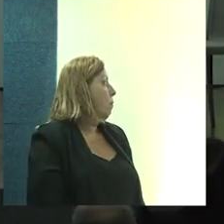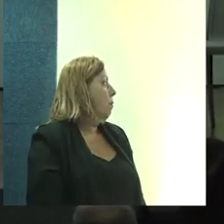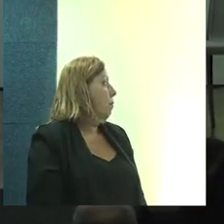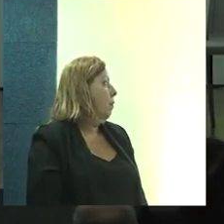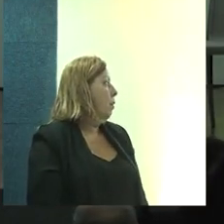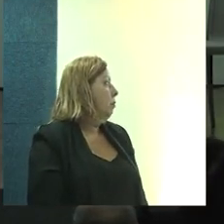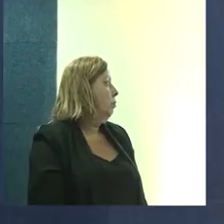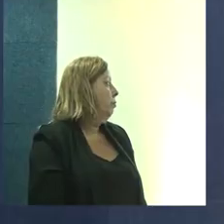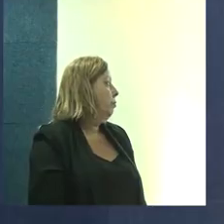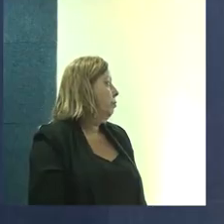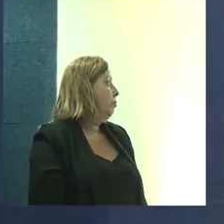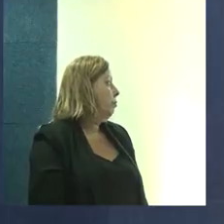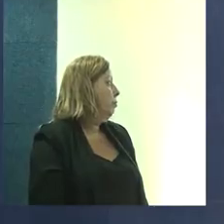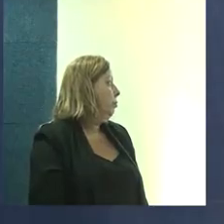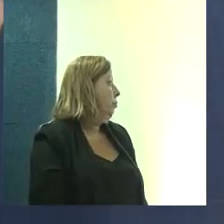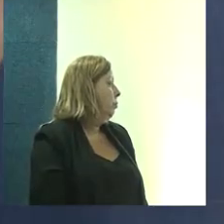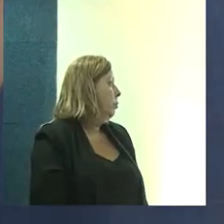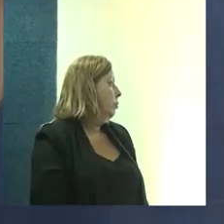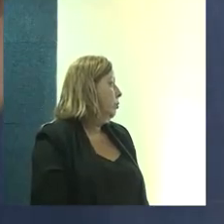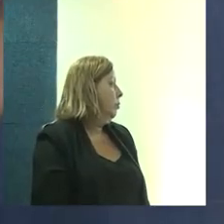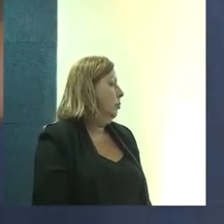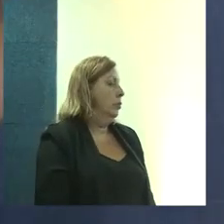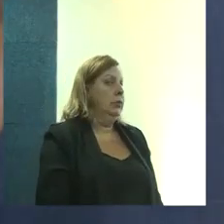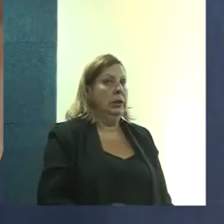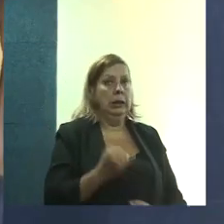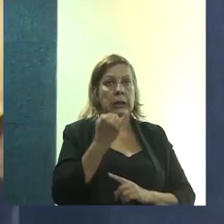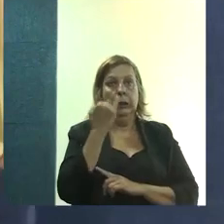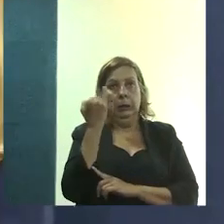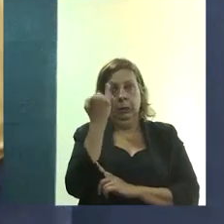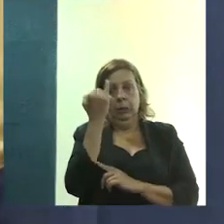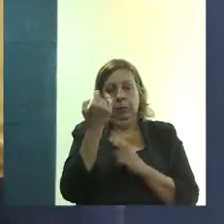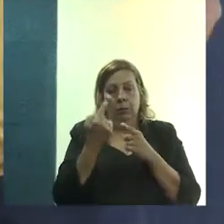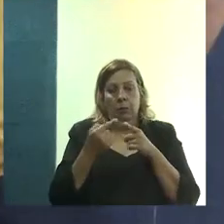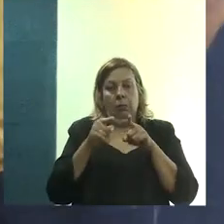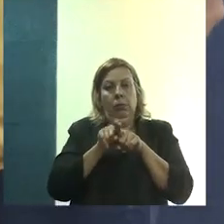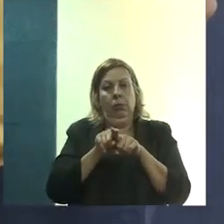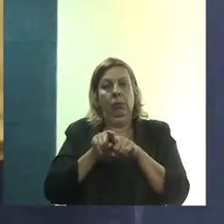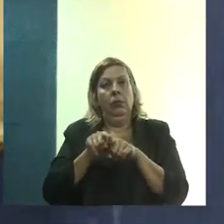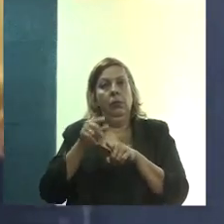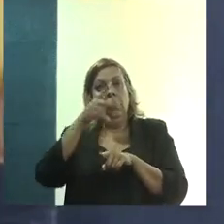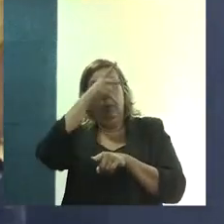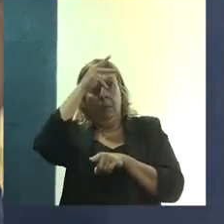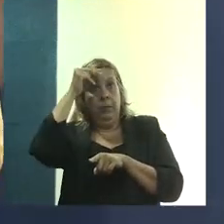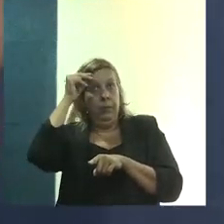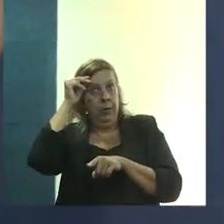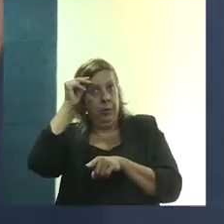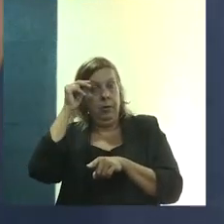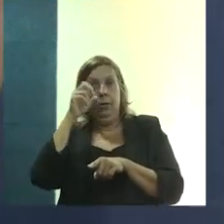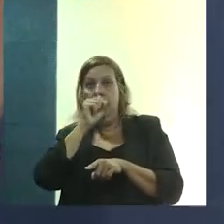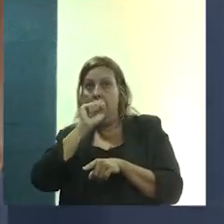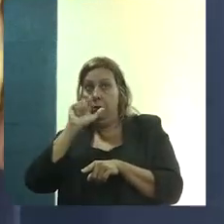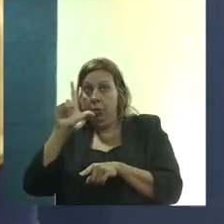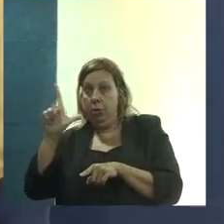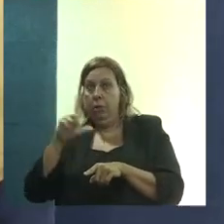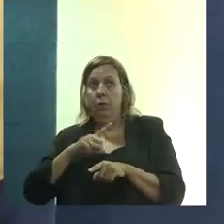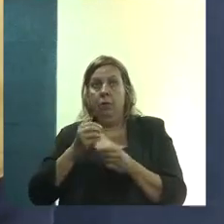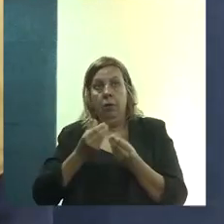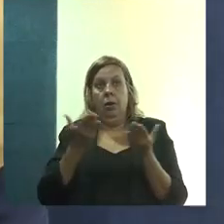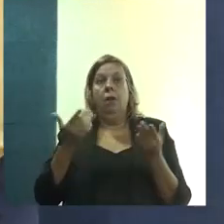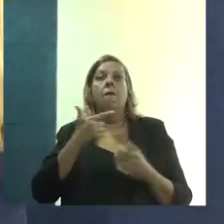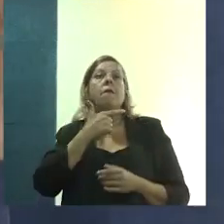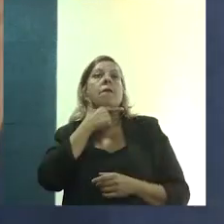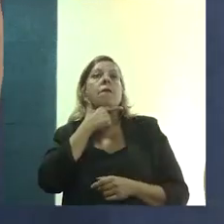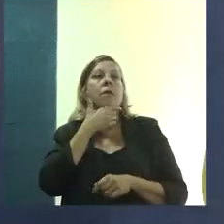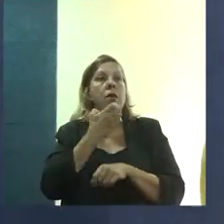E uma coisa importante é que dessa parceria com a Prefeitura já foram geradas algumas vagas de